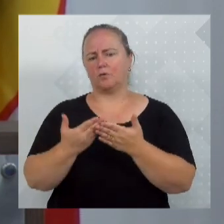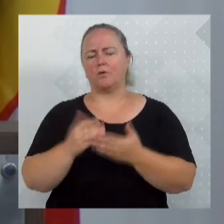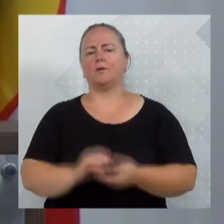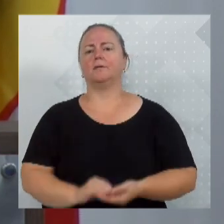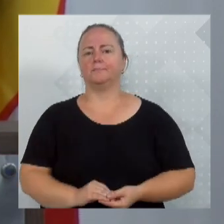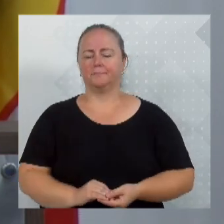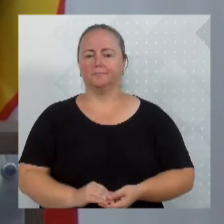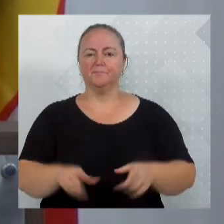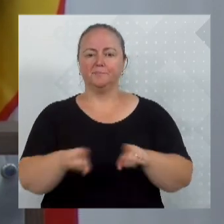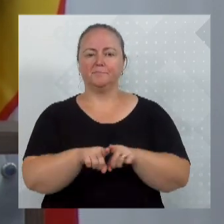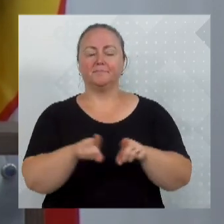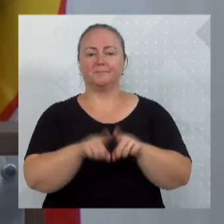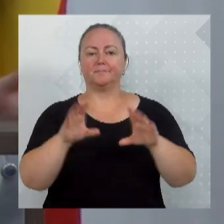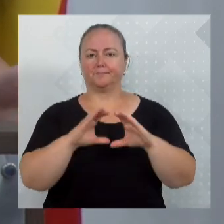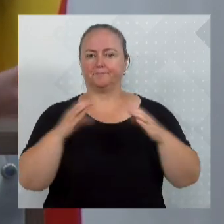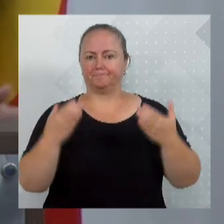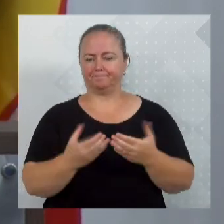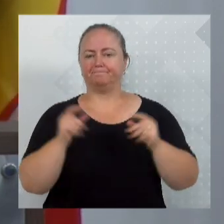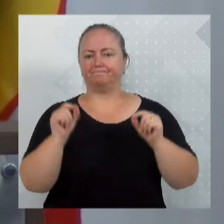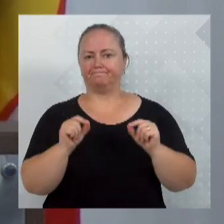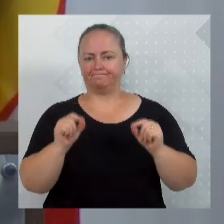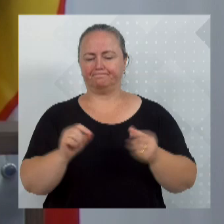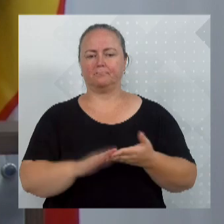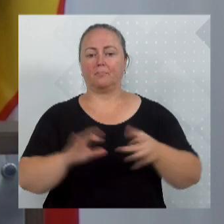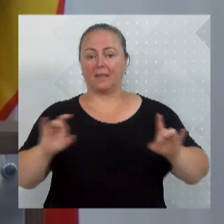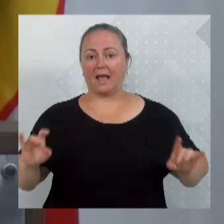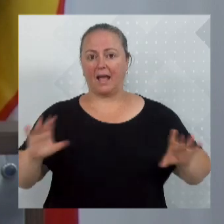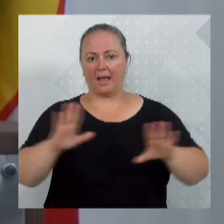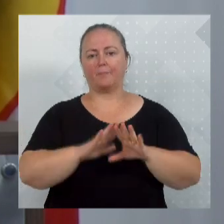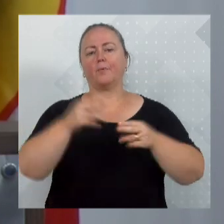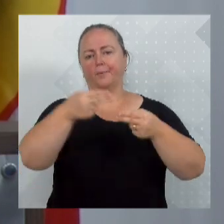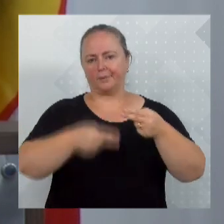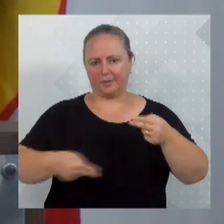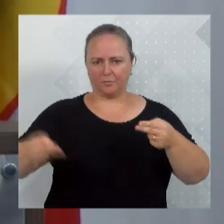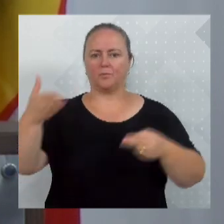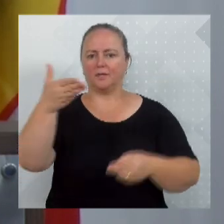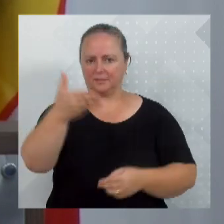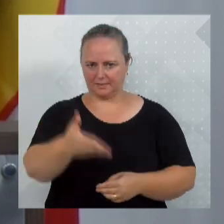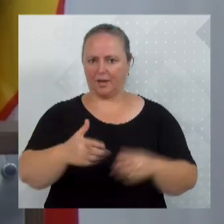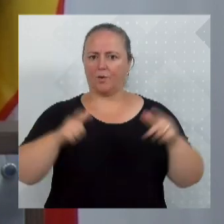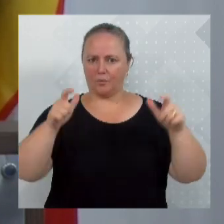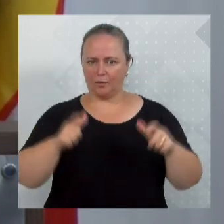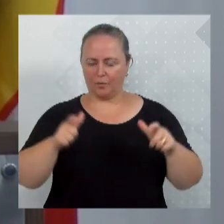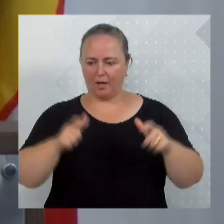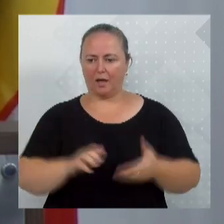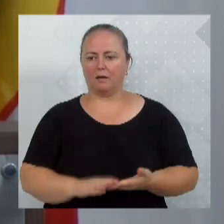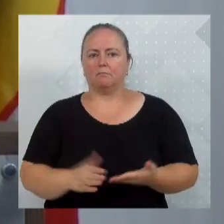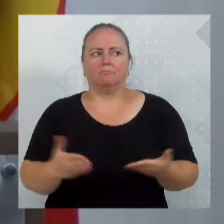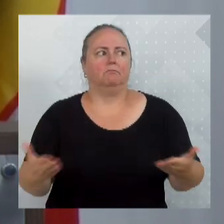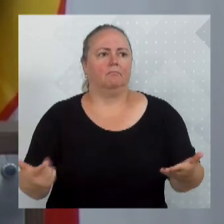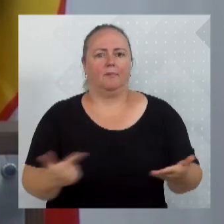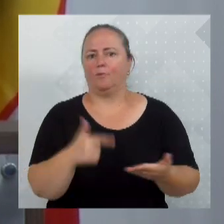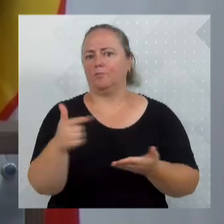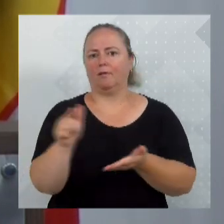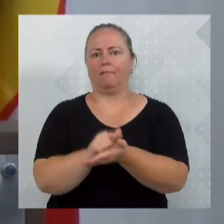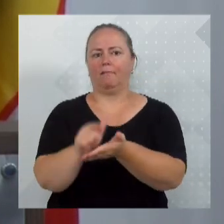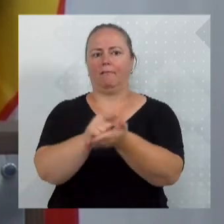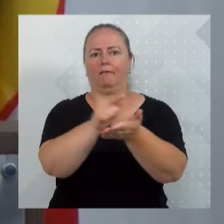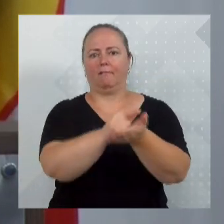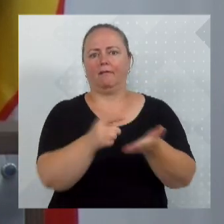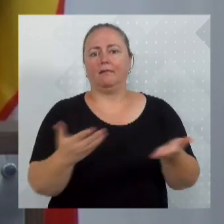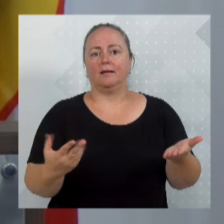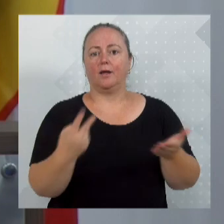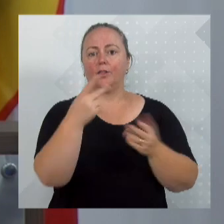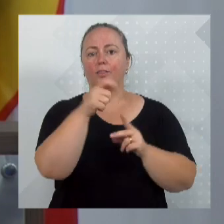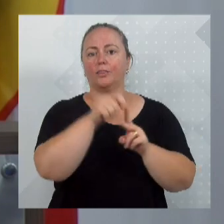ali dessa comunidade é que, após a entrega desse centro de iniciação ao esporte, não existe equipe de limpeza, vereador Duca. Dois